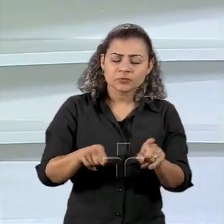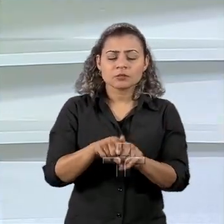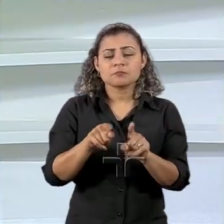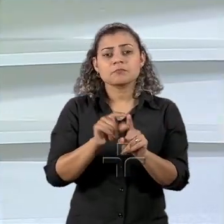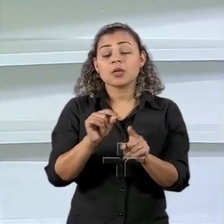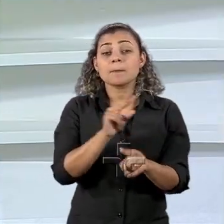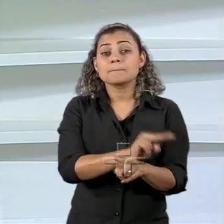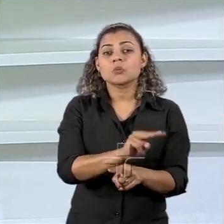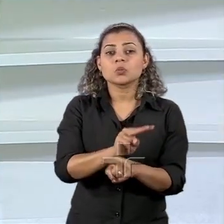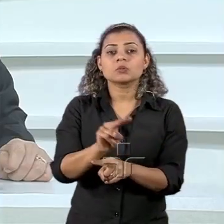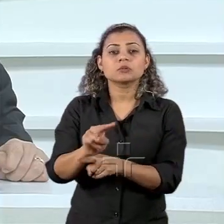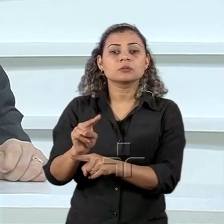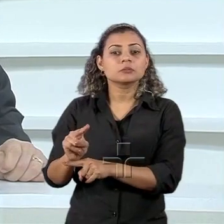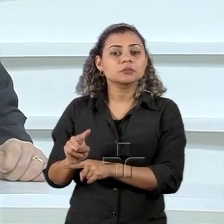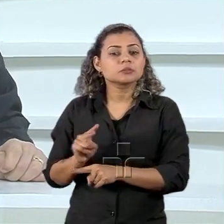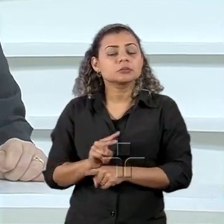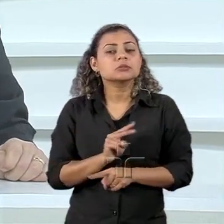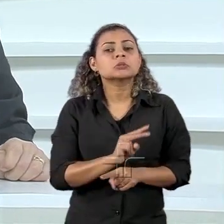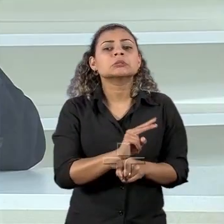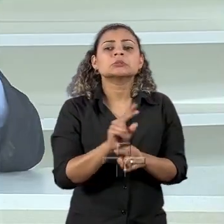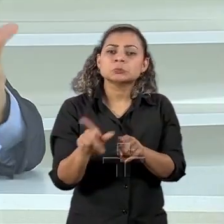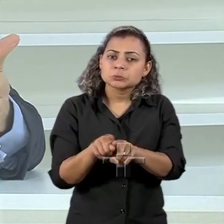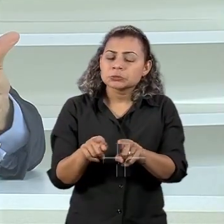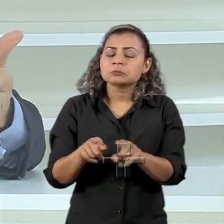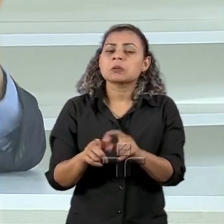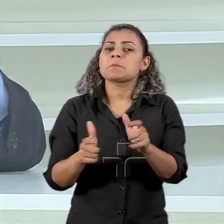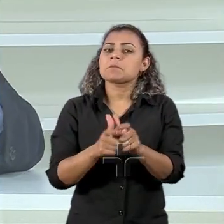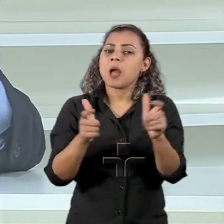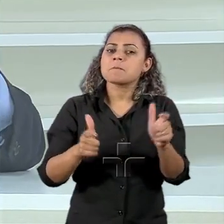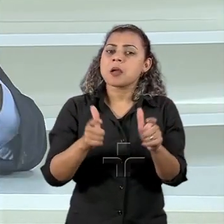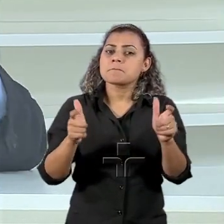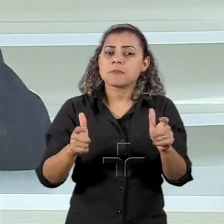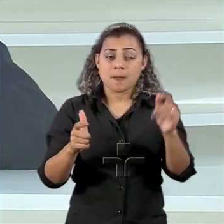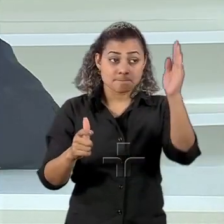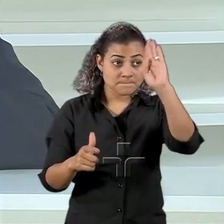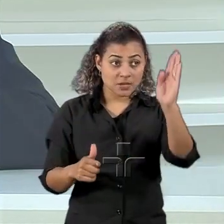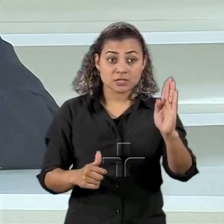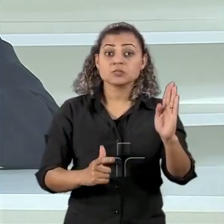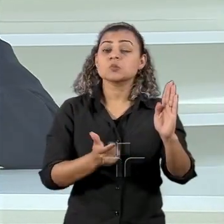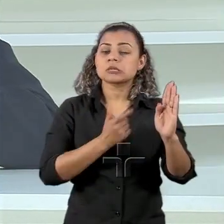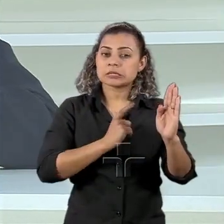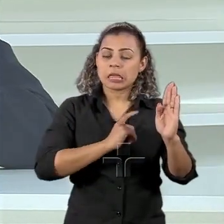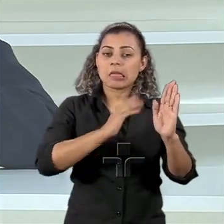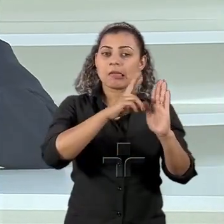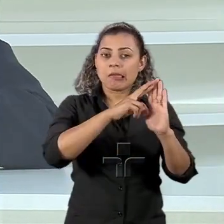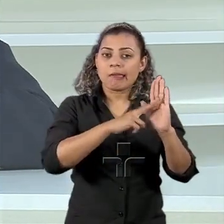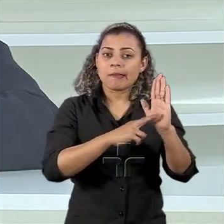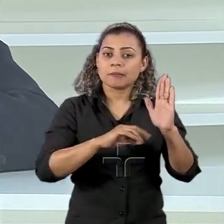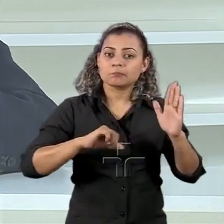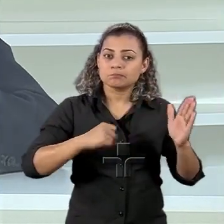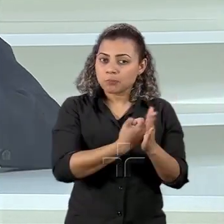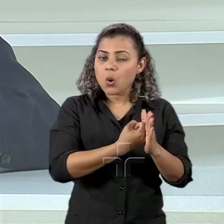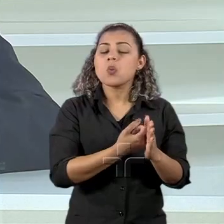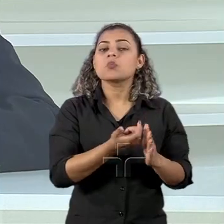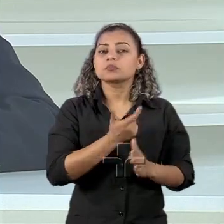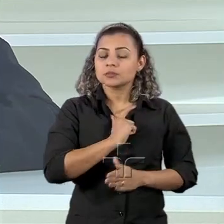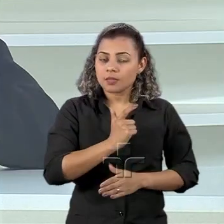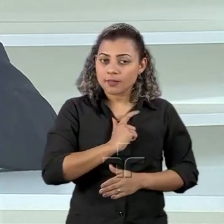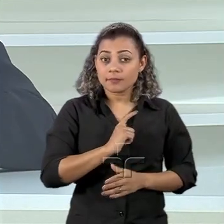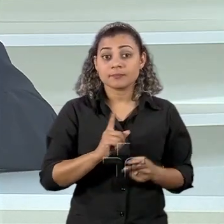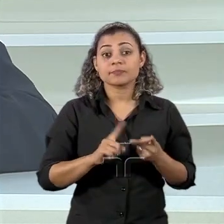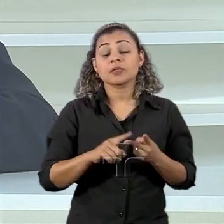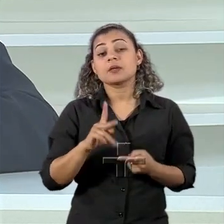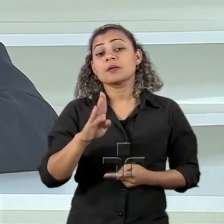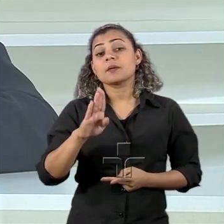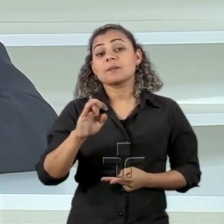protecionismo que está aumentando e o Brasil tem restrições de todo lado a questão dos BRICS